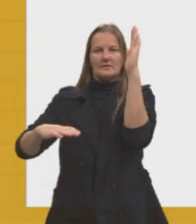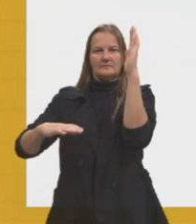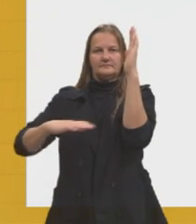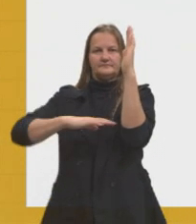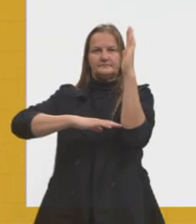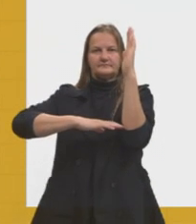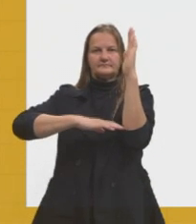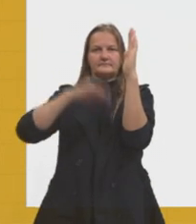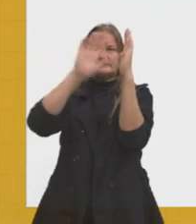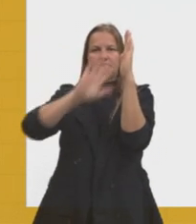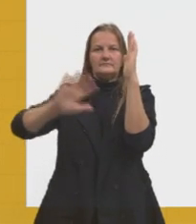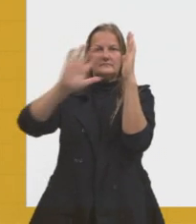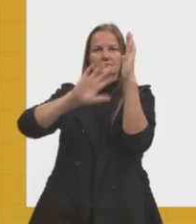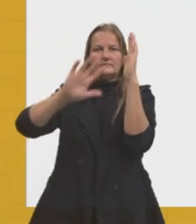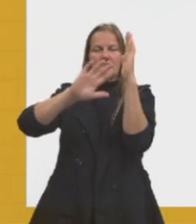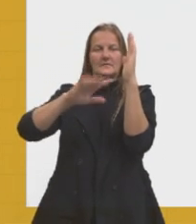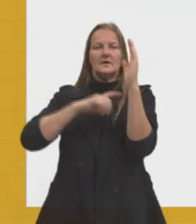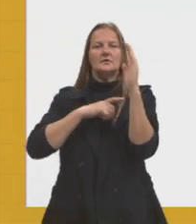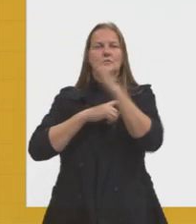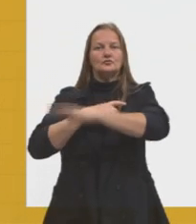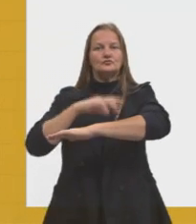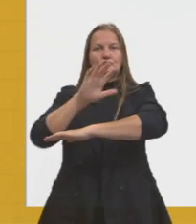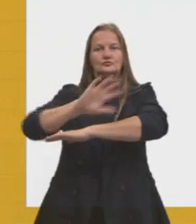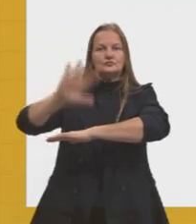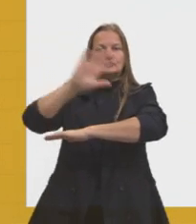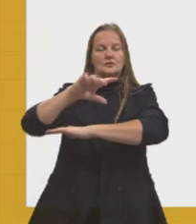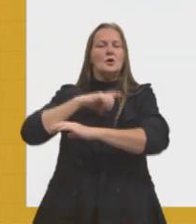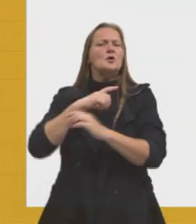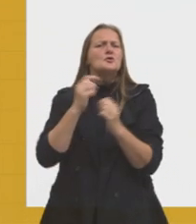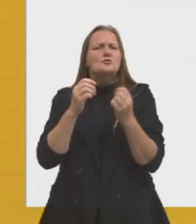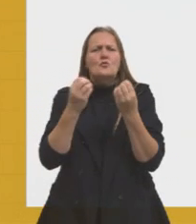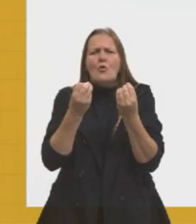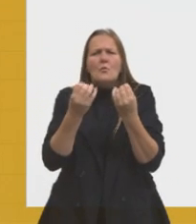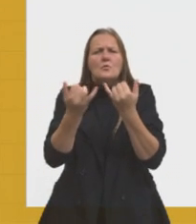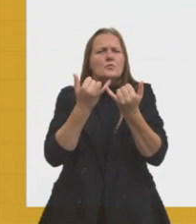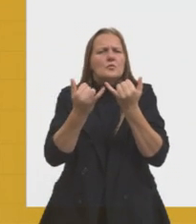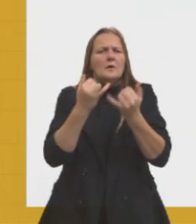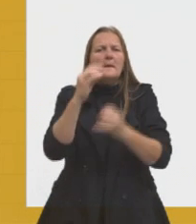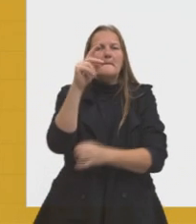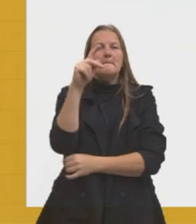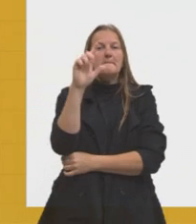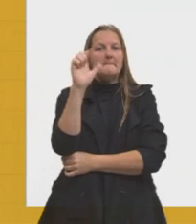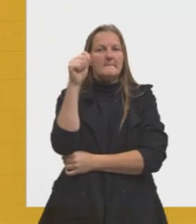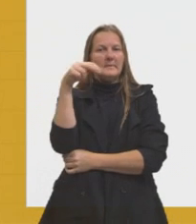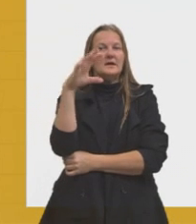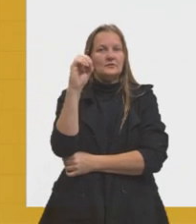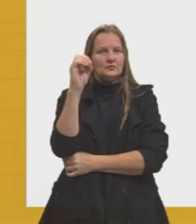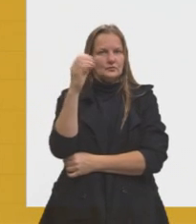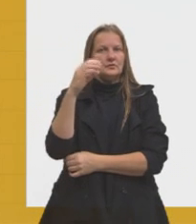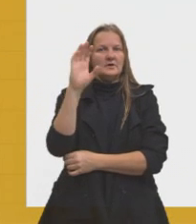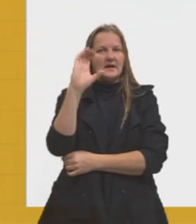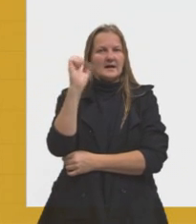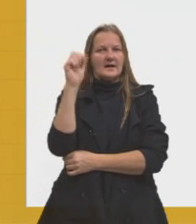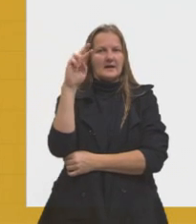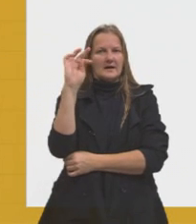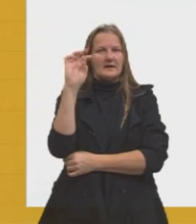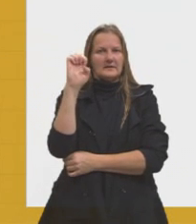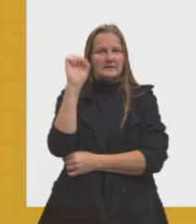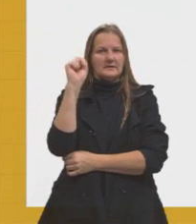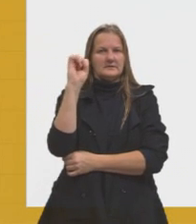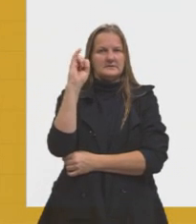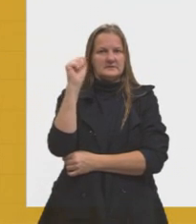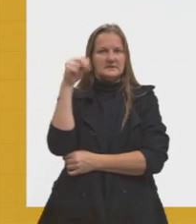então, de nos instrumentalizar para que a gente, a partir daquele conhecimento, determina, então, uma posição num plano,